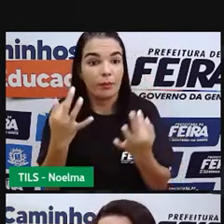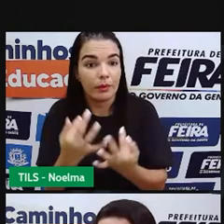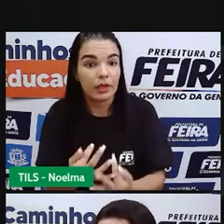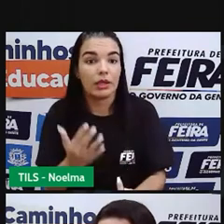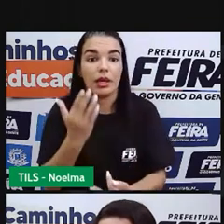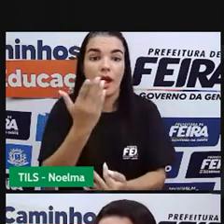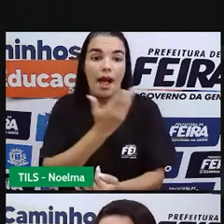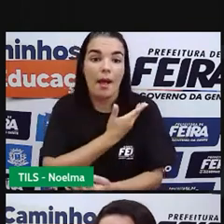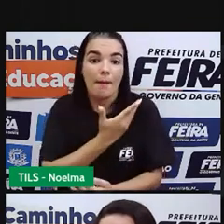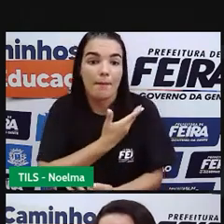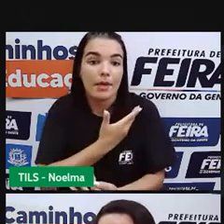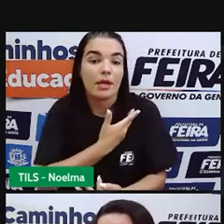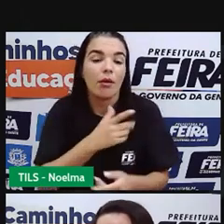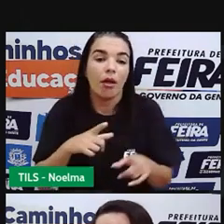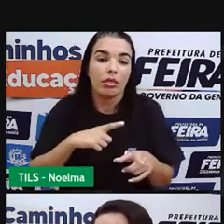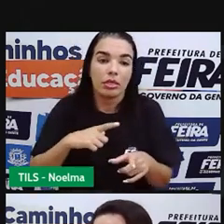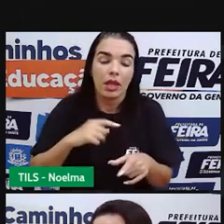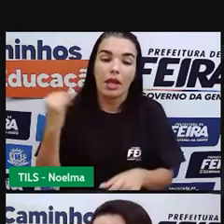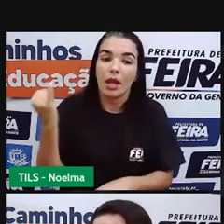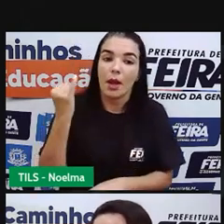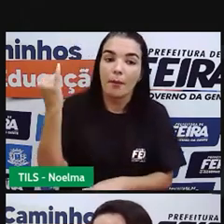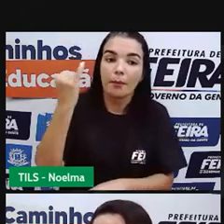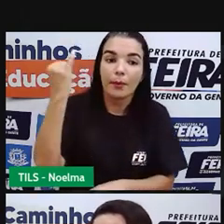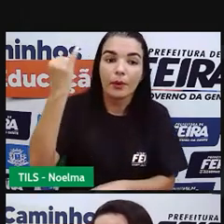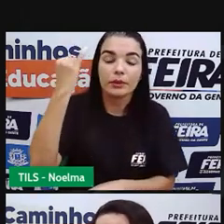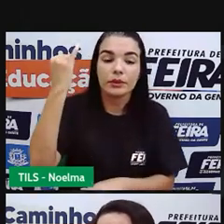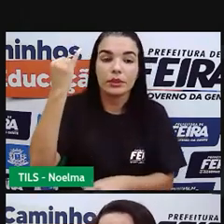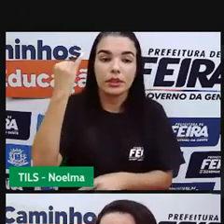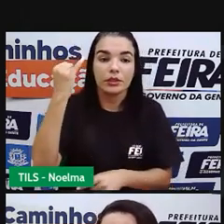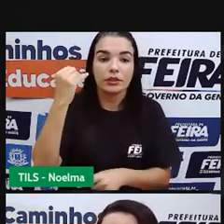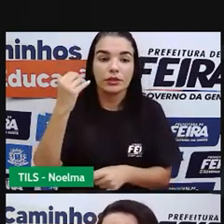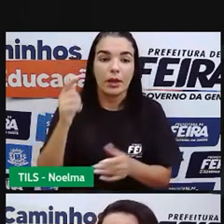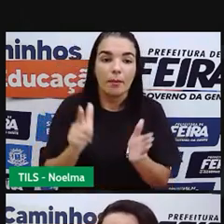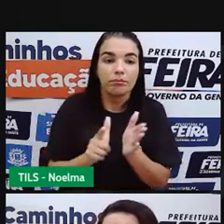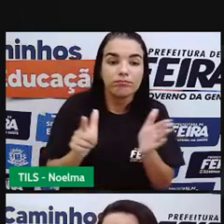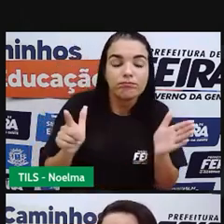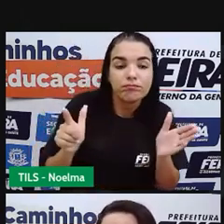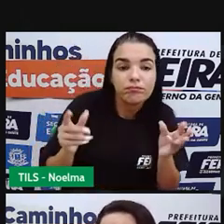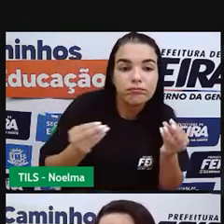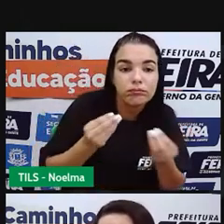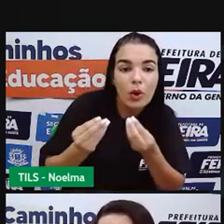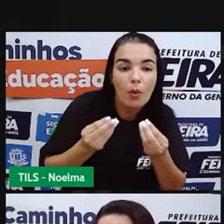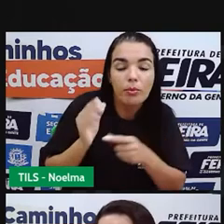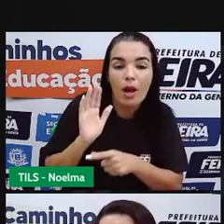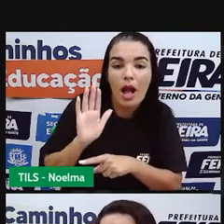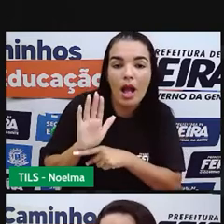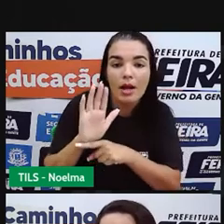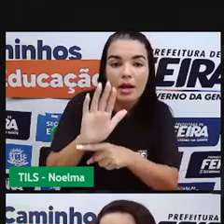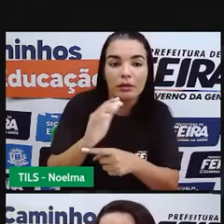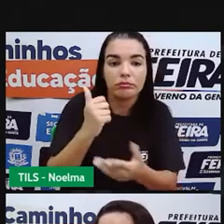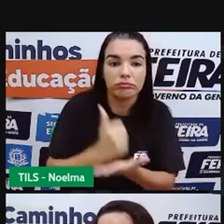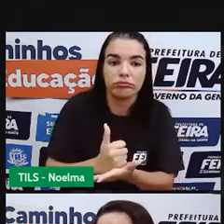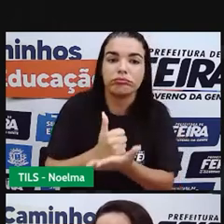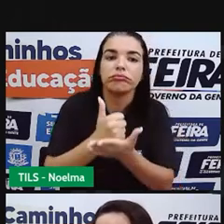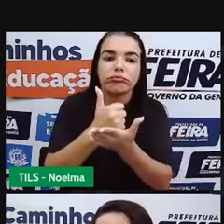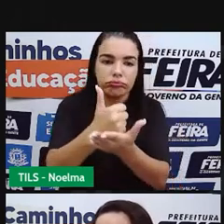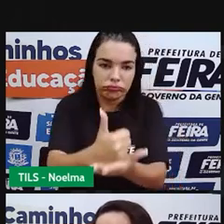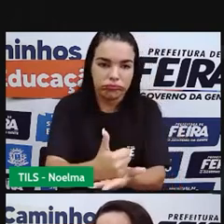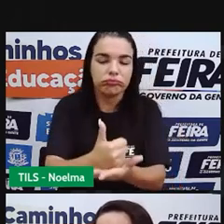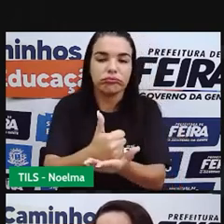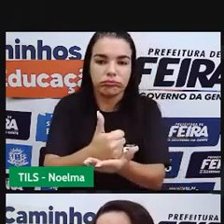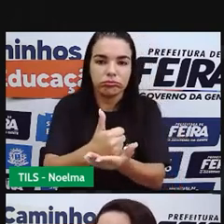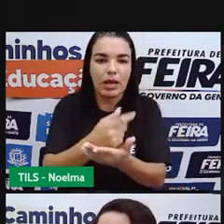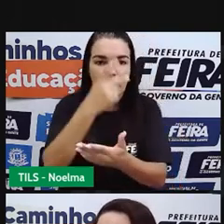importante papel no êxito do tratamento. Tanto na bulimia quanto na anorexia. Justamente porque nós vamos ter, além de